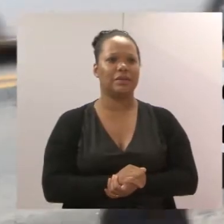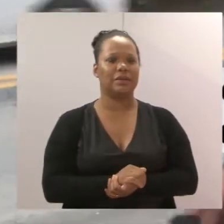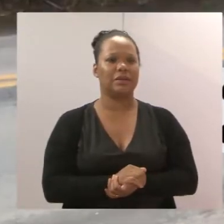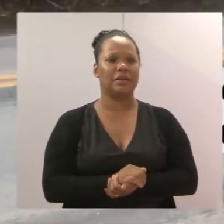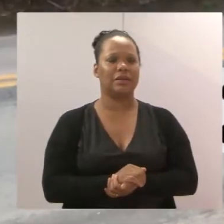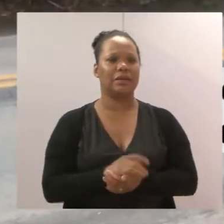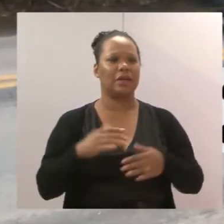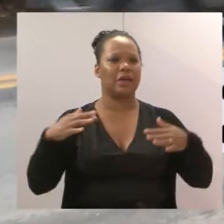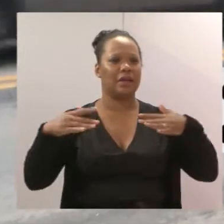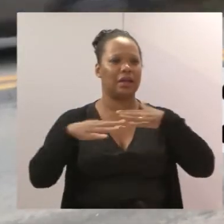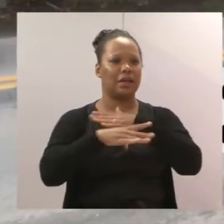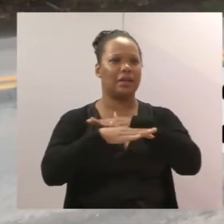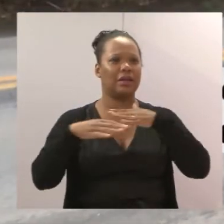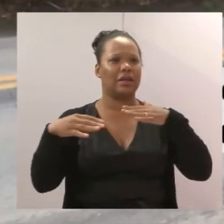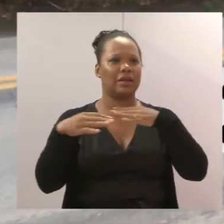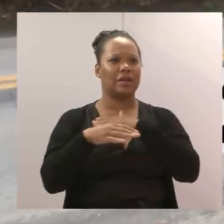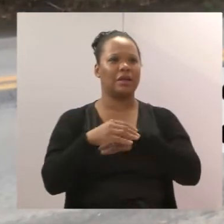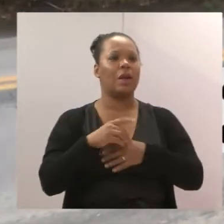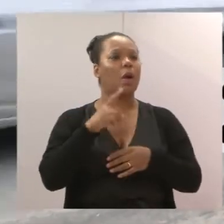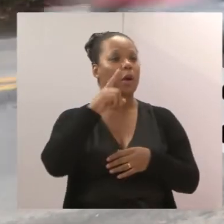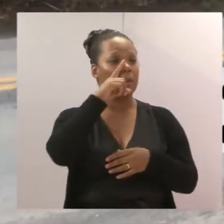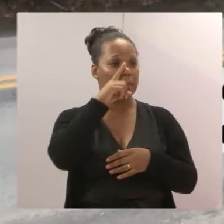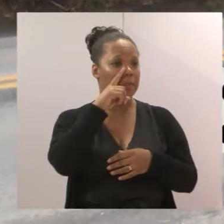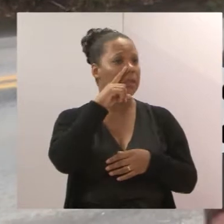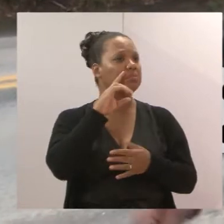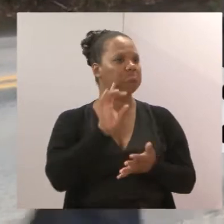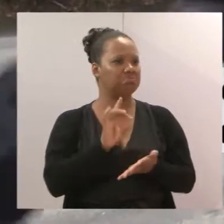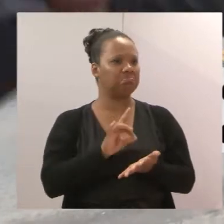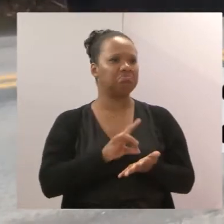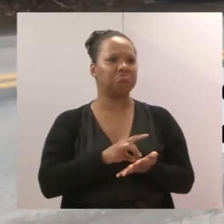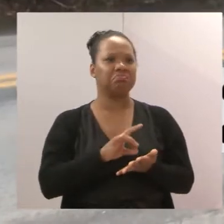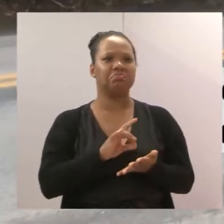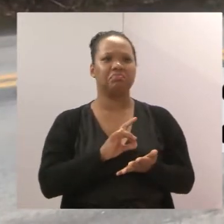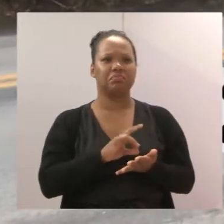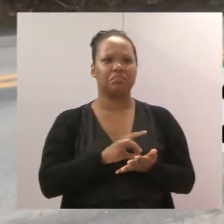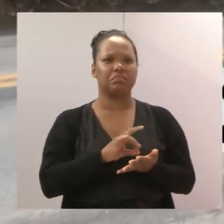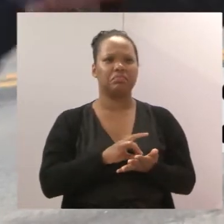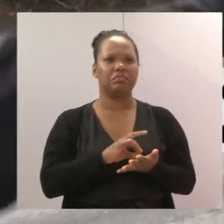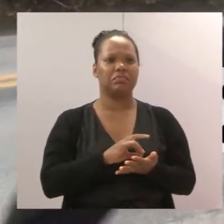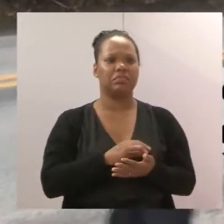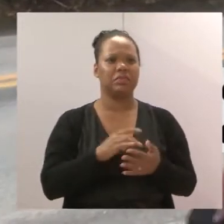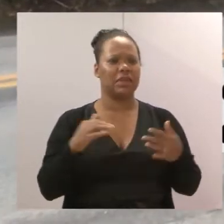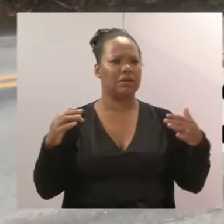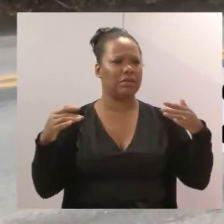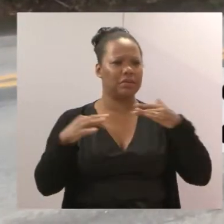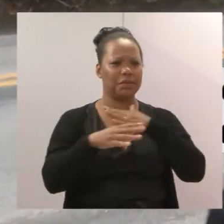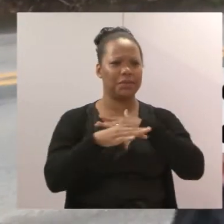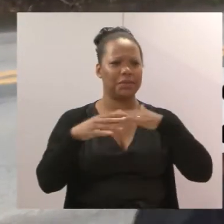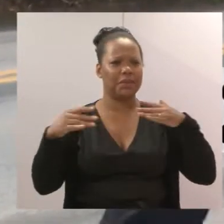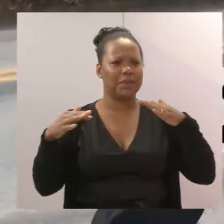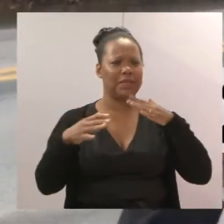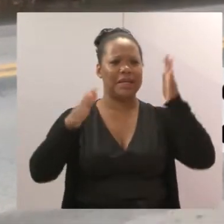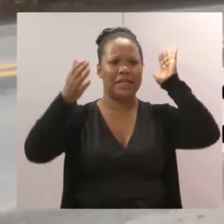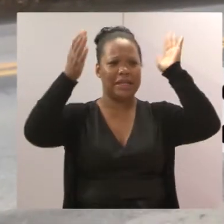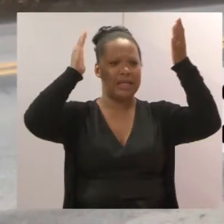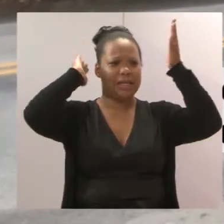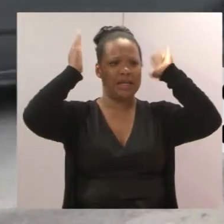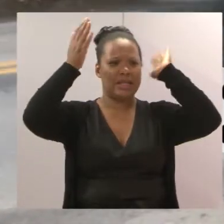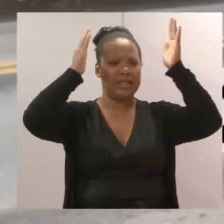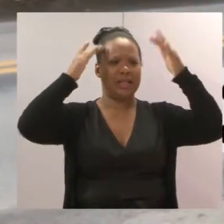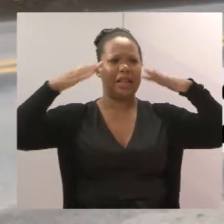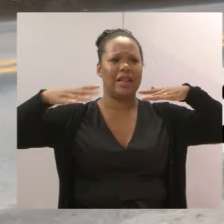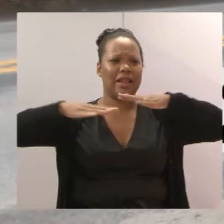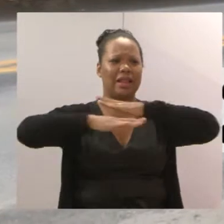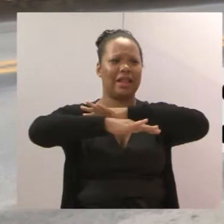uma pista altamente perigosa. Aqui existe um movimento enorme de carretas e um